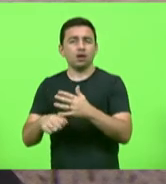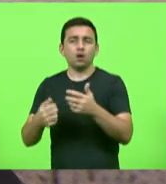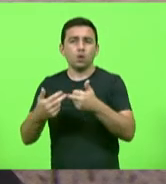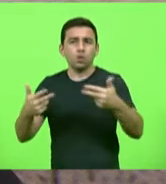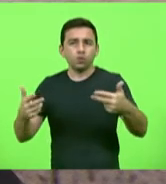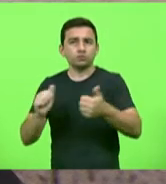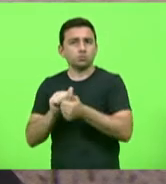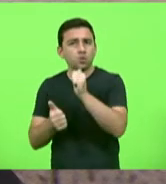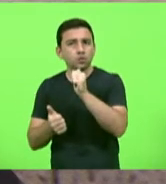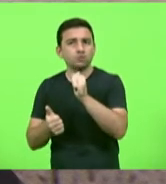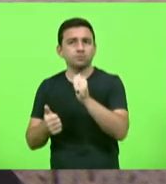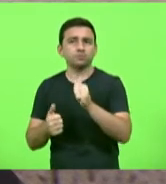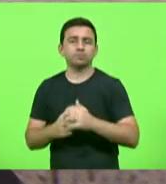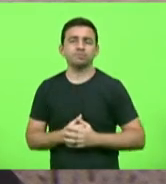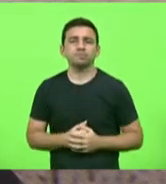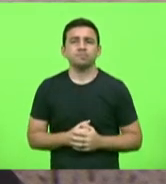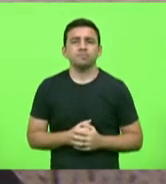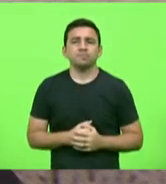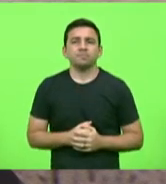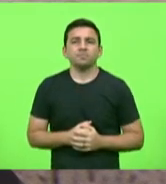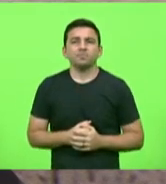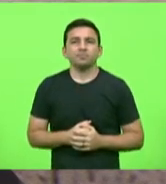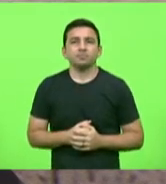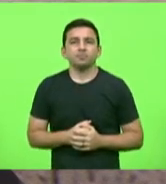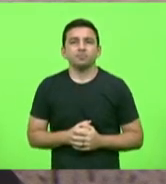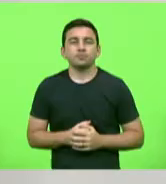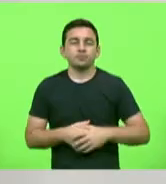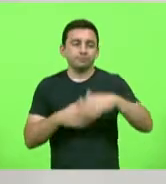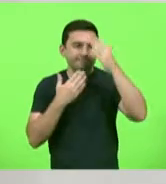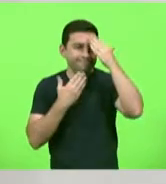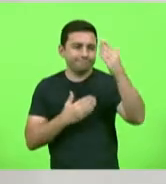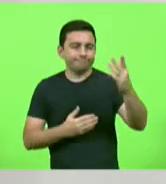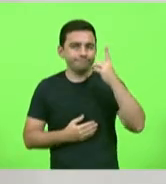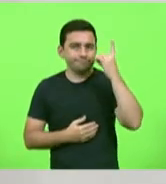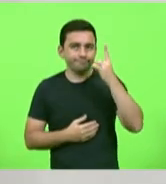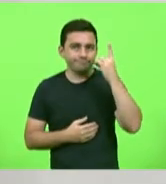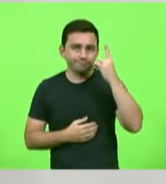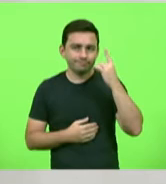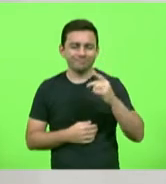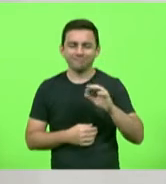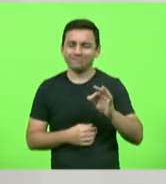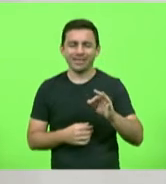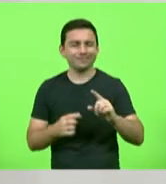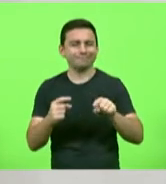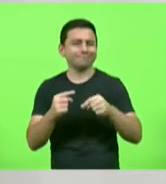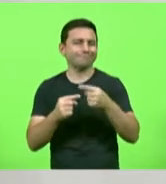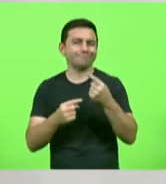prática de esporte. Obrigado. Obrigado, deputado. Não faz sentido nenhum, deputado,